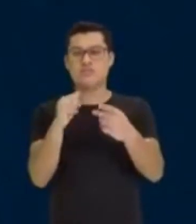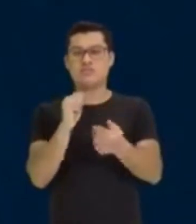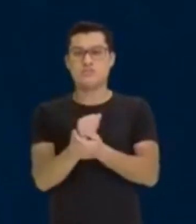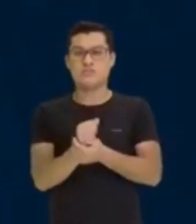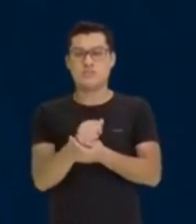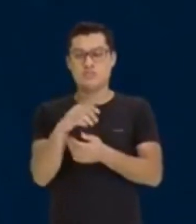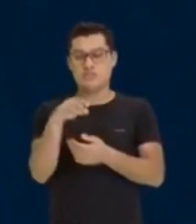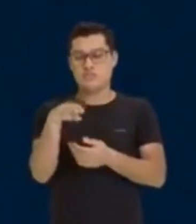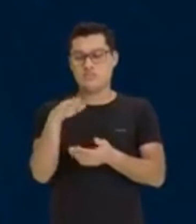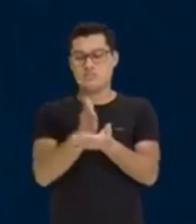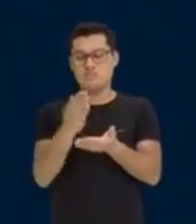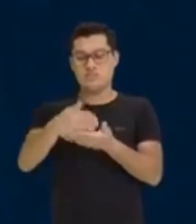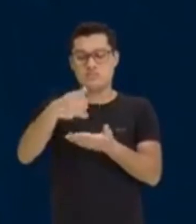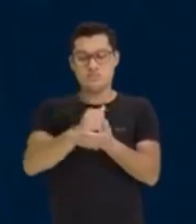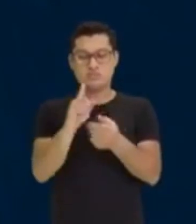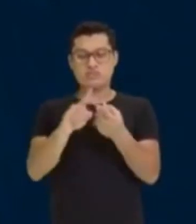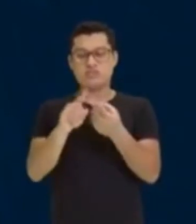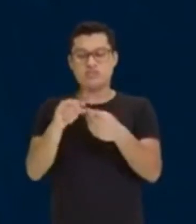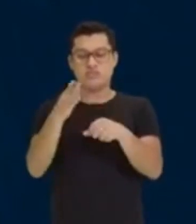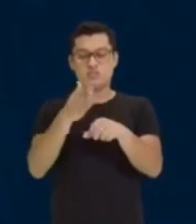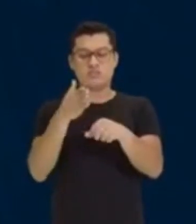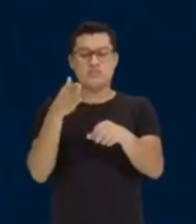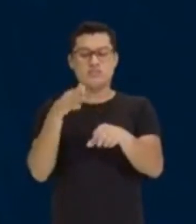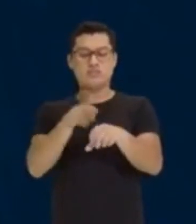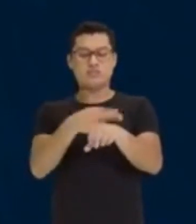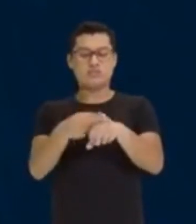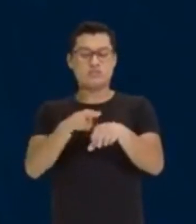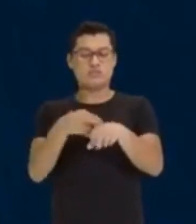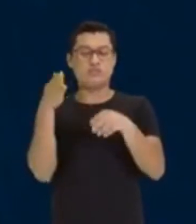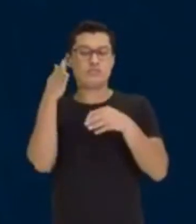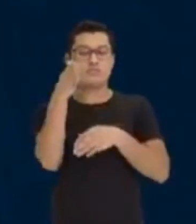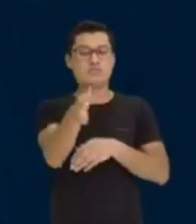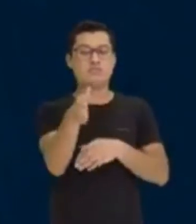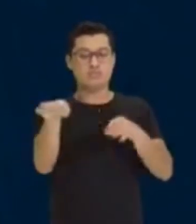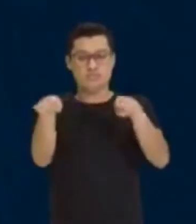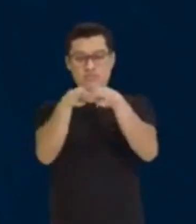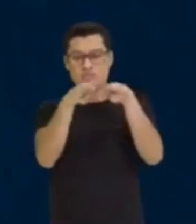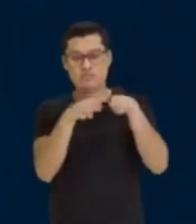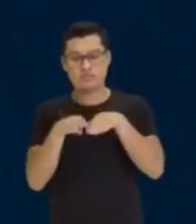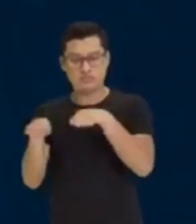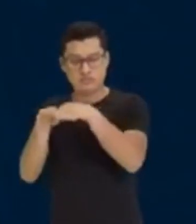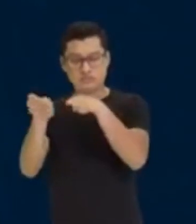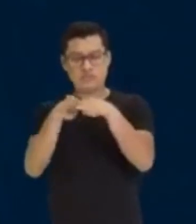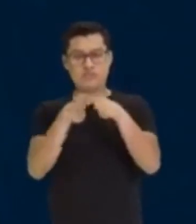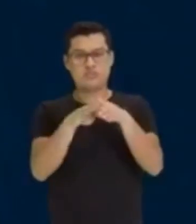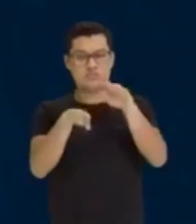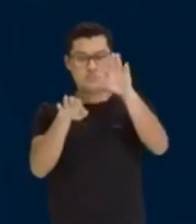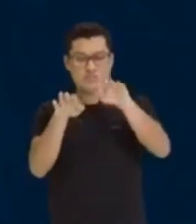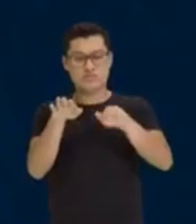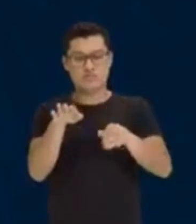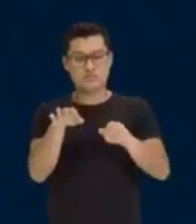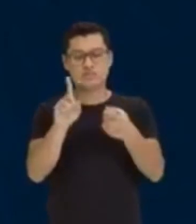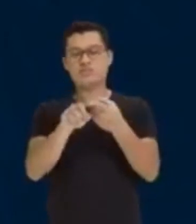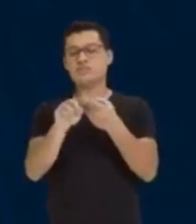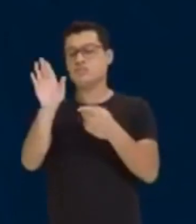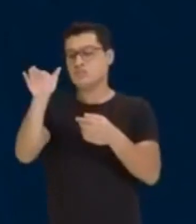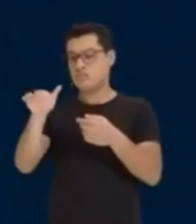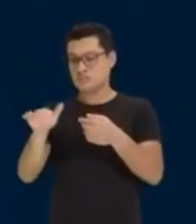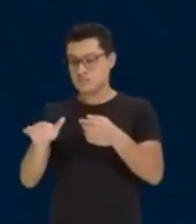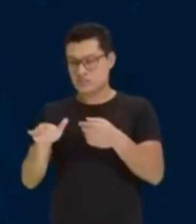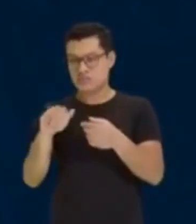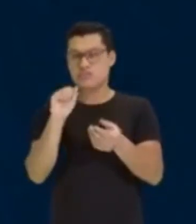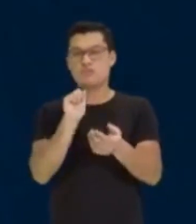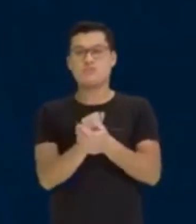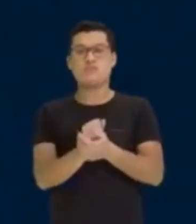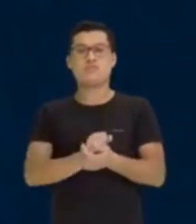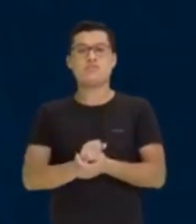aumenta, a chocolate também aumenta. Elas são grandezas diretamente proporcionais. Se a setinha já está para baixo, essa aqui também continua para baixo.